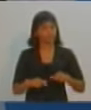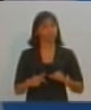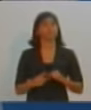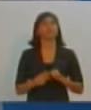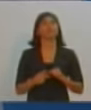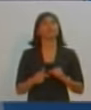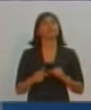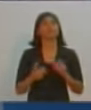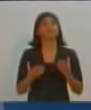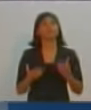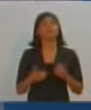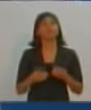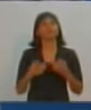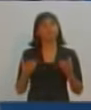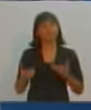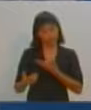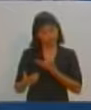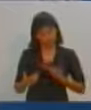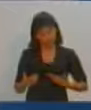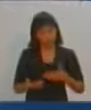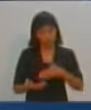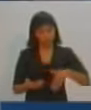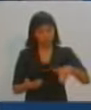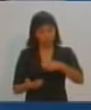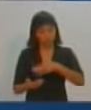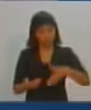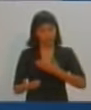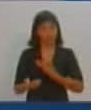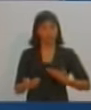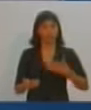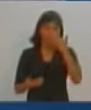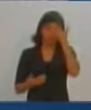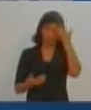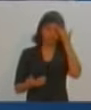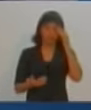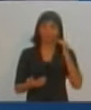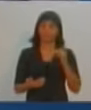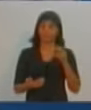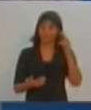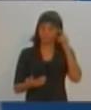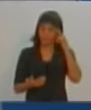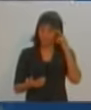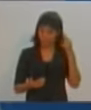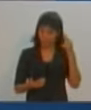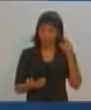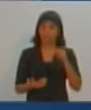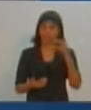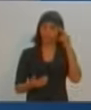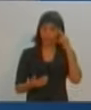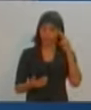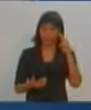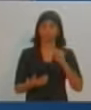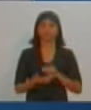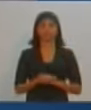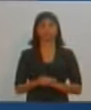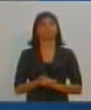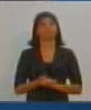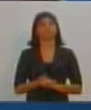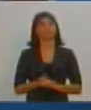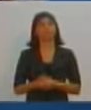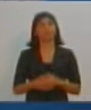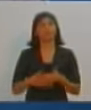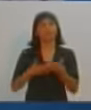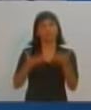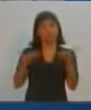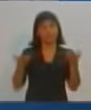domínio público. As pessoas sabem disso. Então, se esconde. Inclusive, eu gostaria de dizer aqui aos